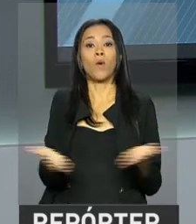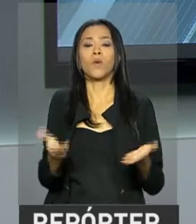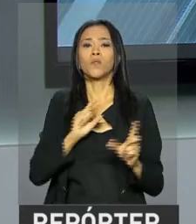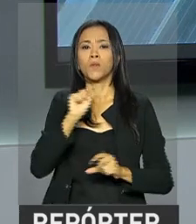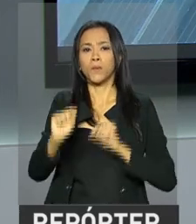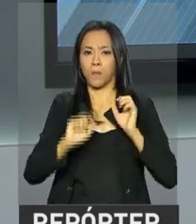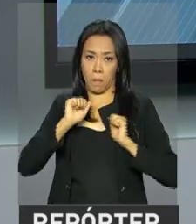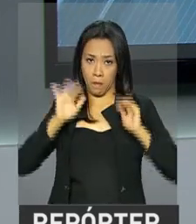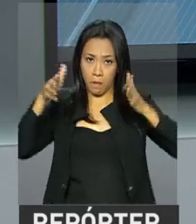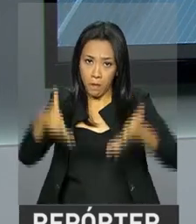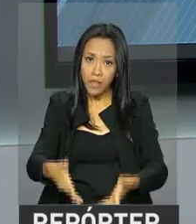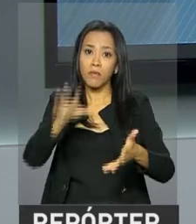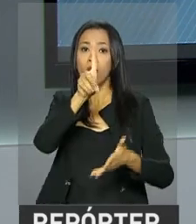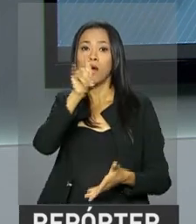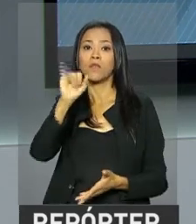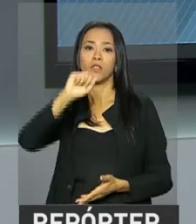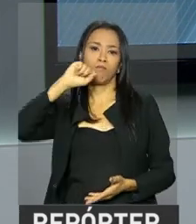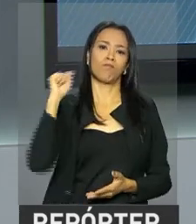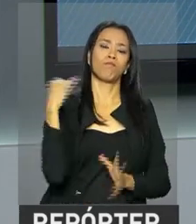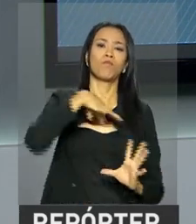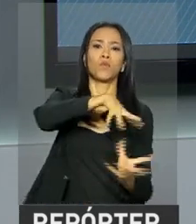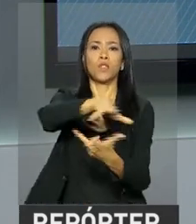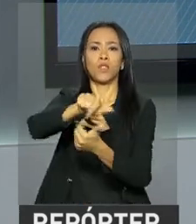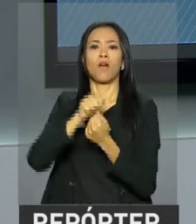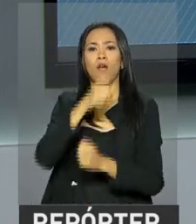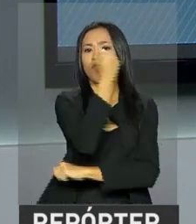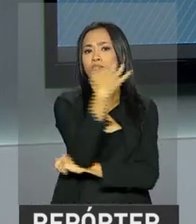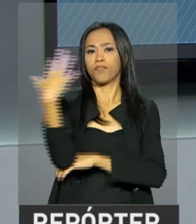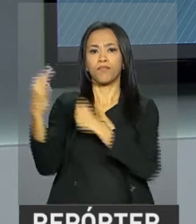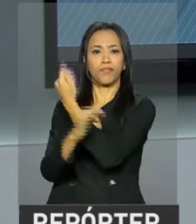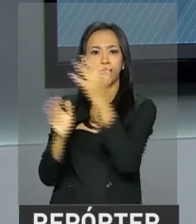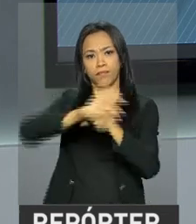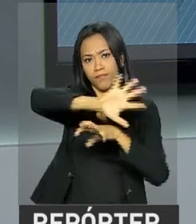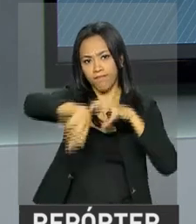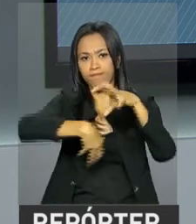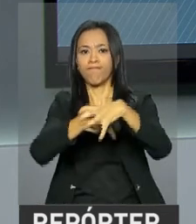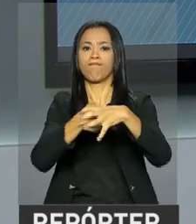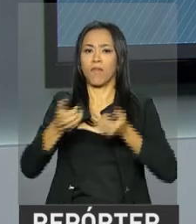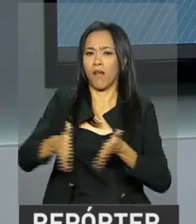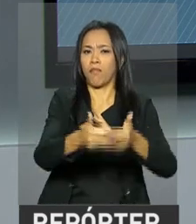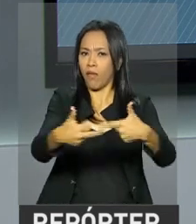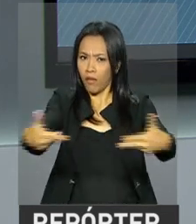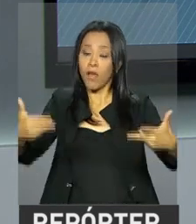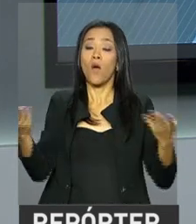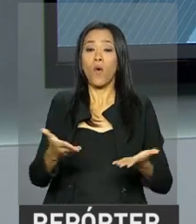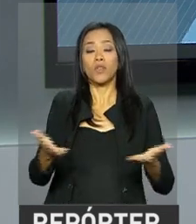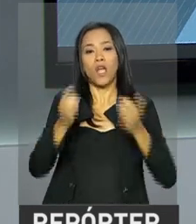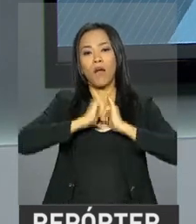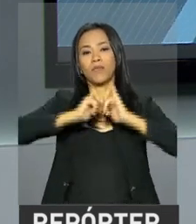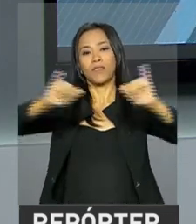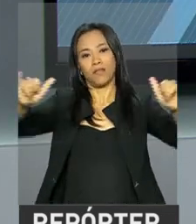da comemoração ao Dia Mundial do Meio Ambiente. E neste fim de semana, ele enviou mensagem de solidariedade